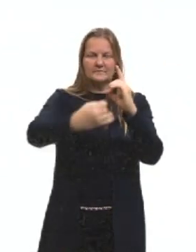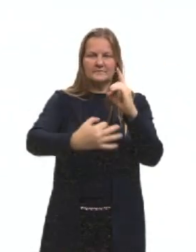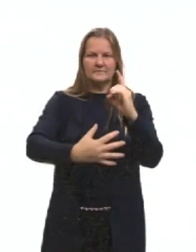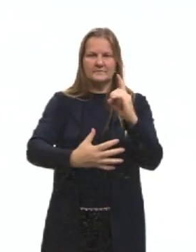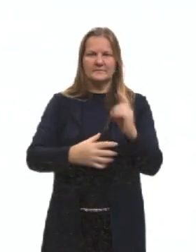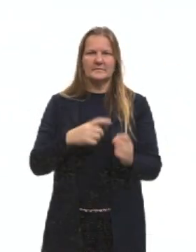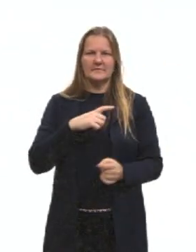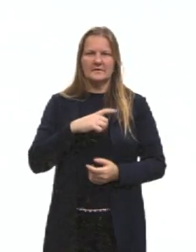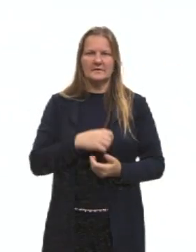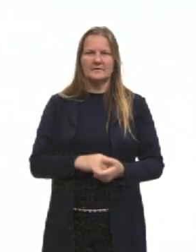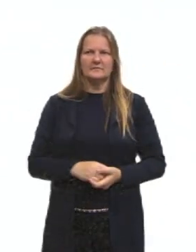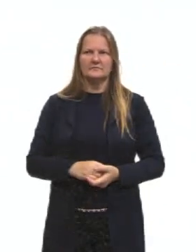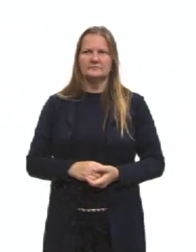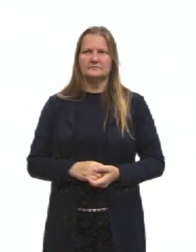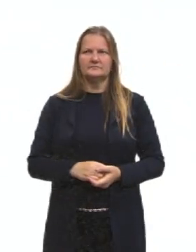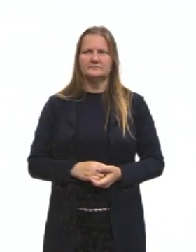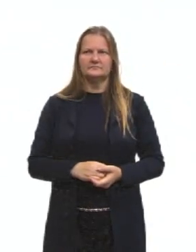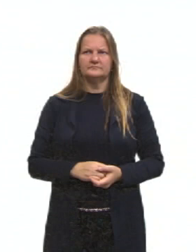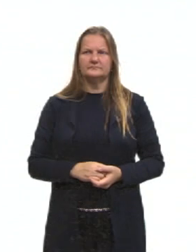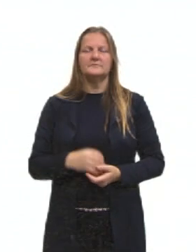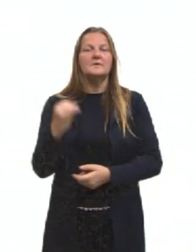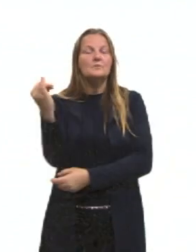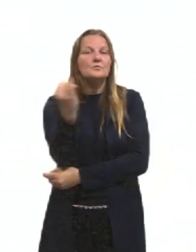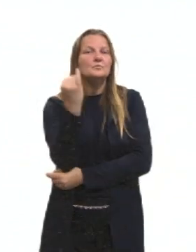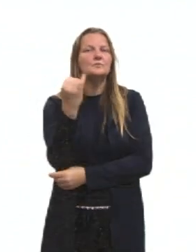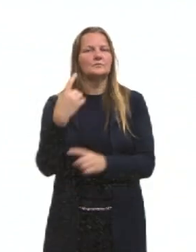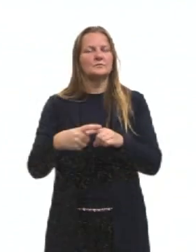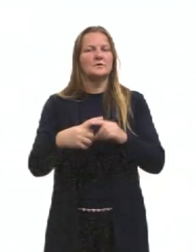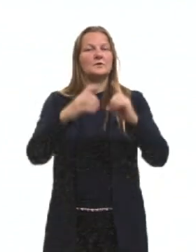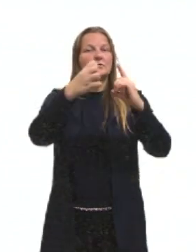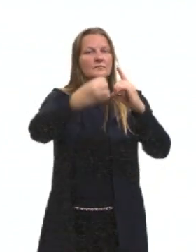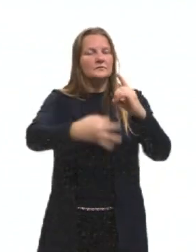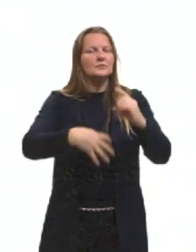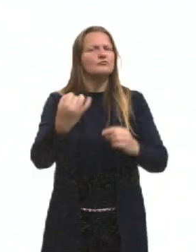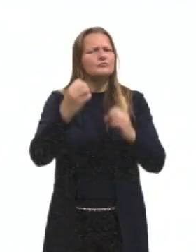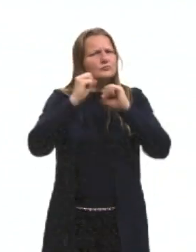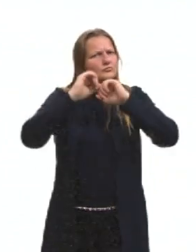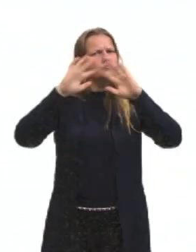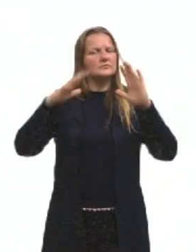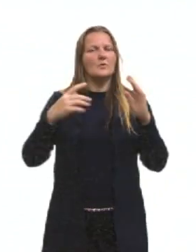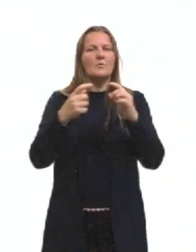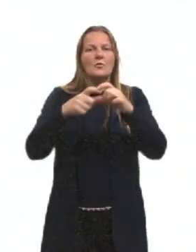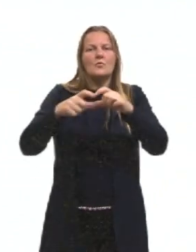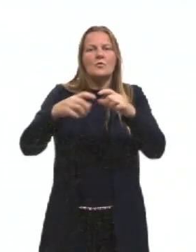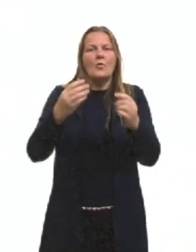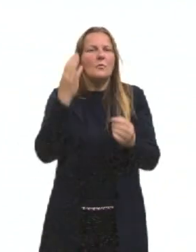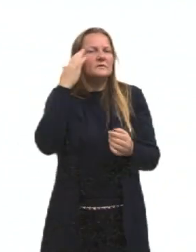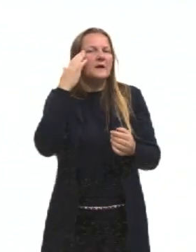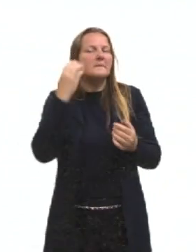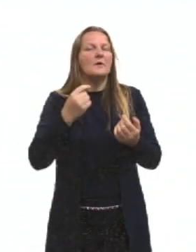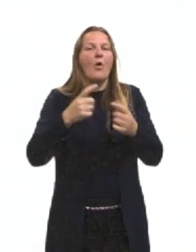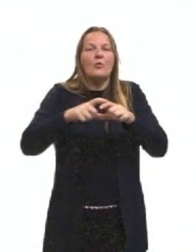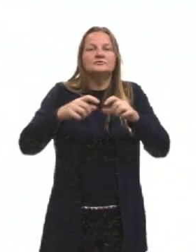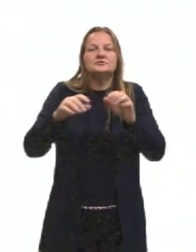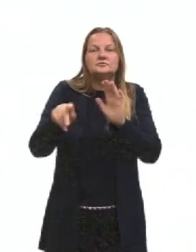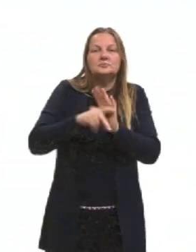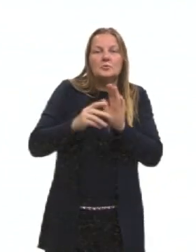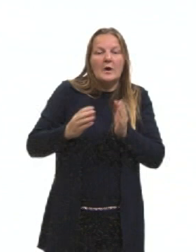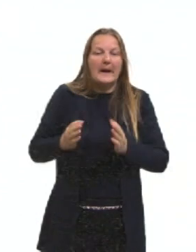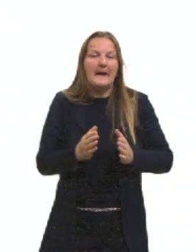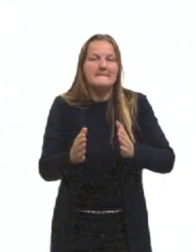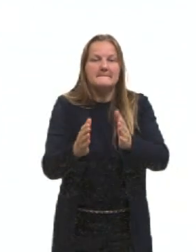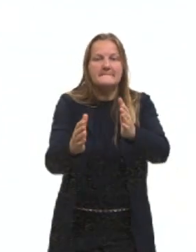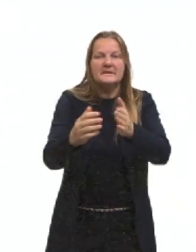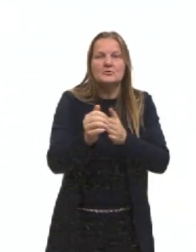Nossas breves definições, elas são importantes, porque a gente consegue localizar melhor onde a gente está e para onde a gente